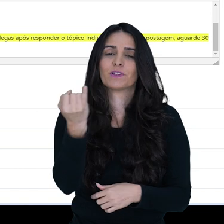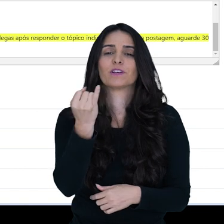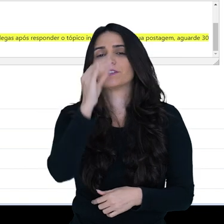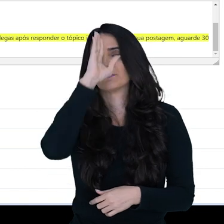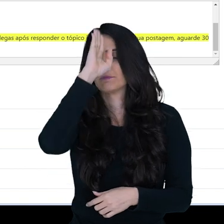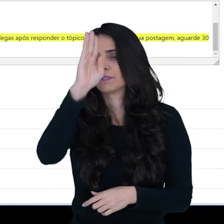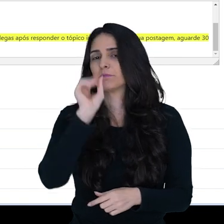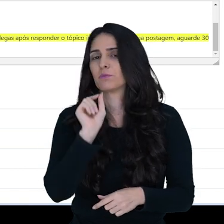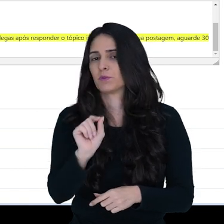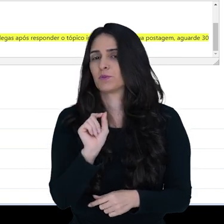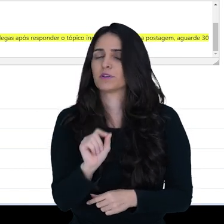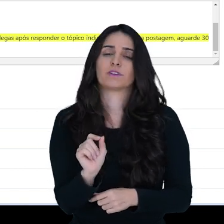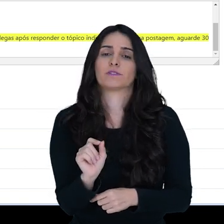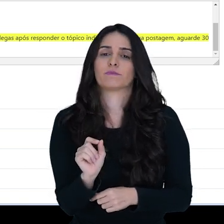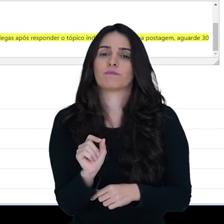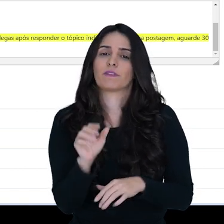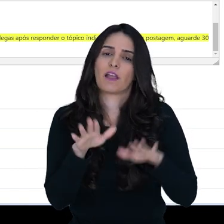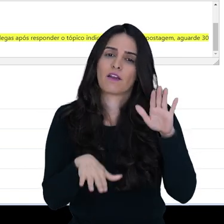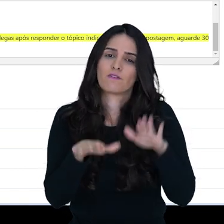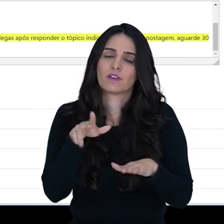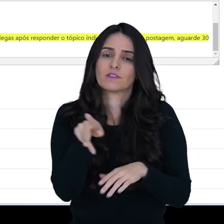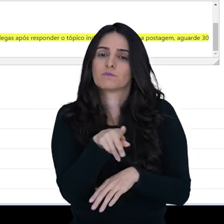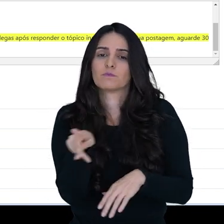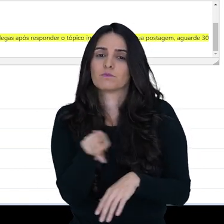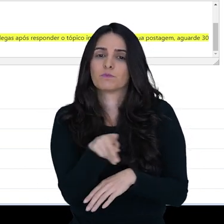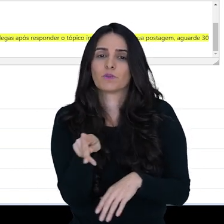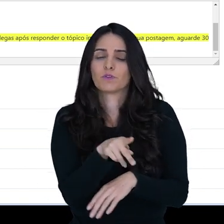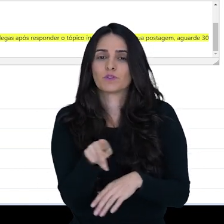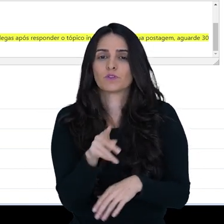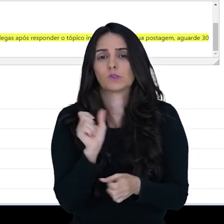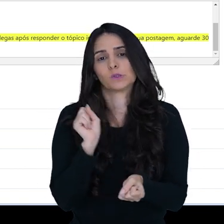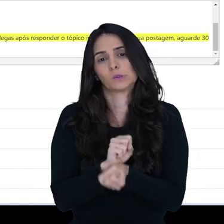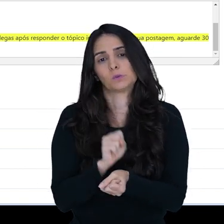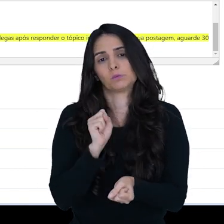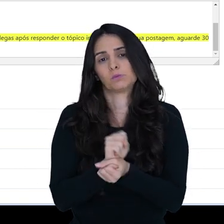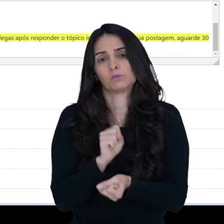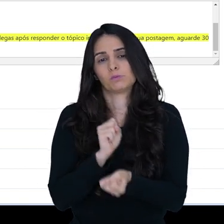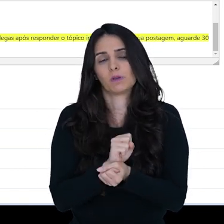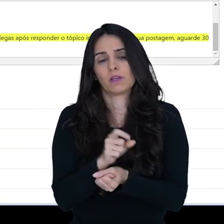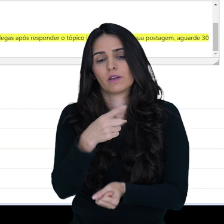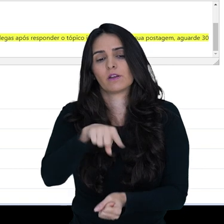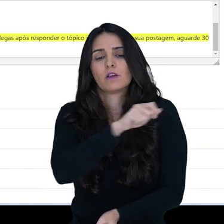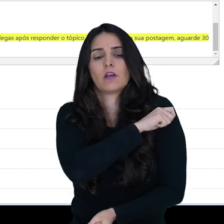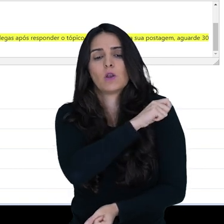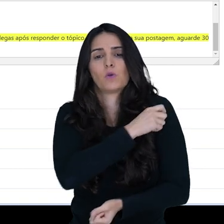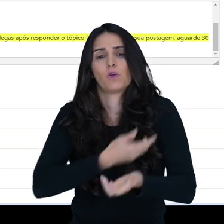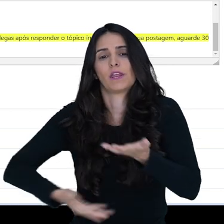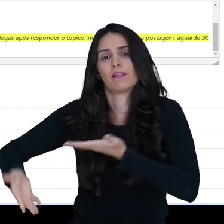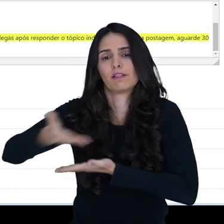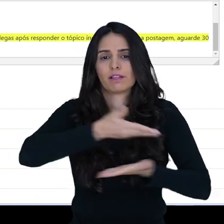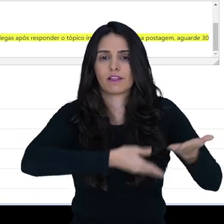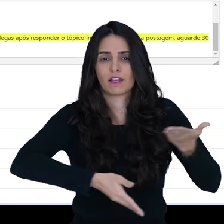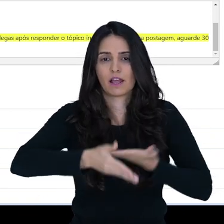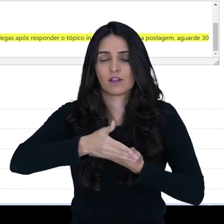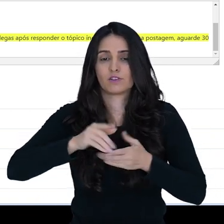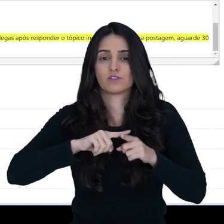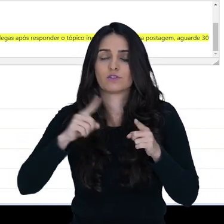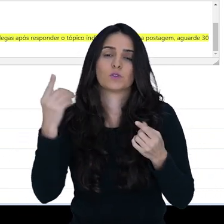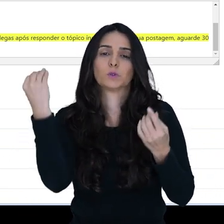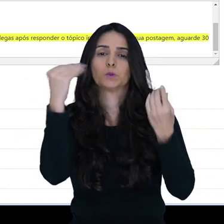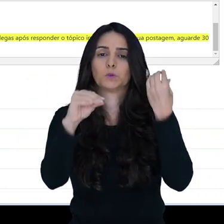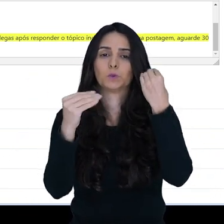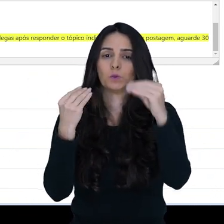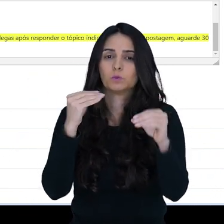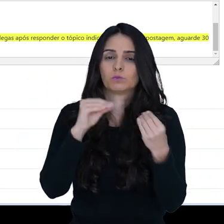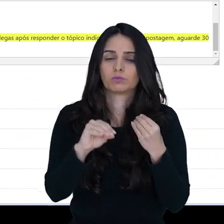importante, principalmente porque normalmente os professores esperam que os alunos interajam no fórum e muitas